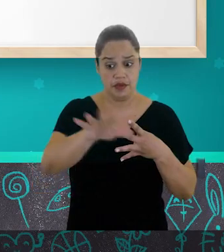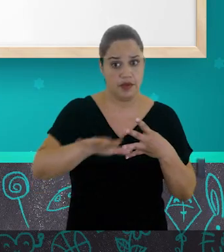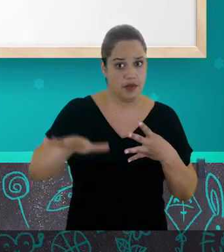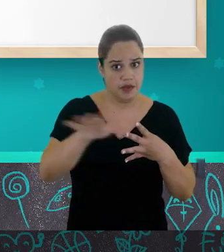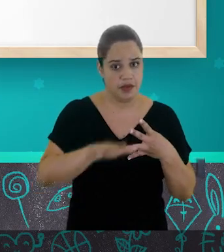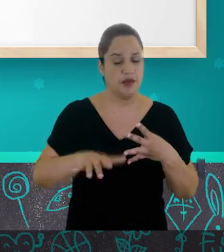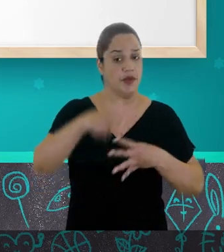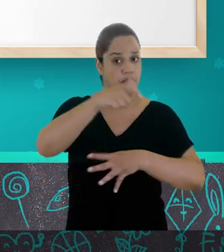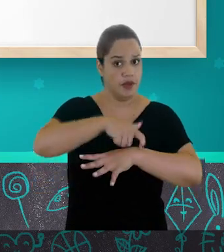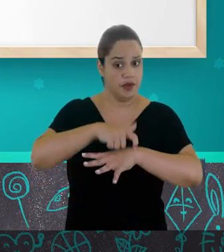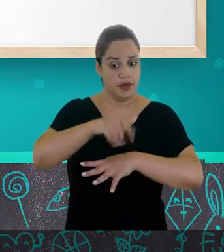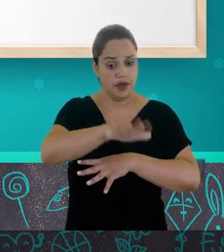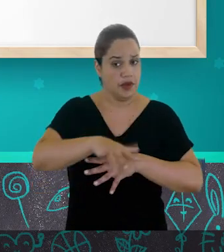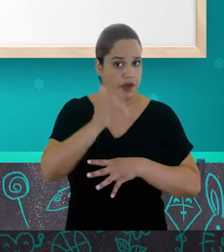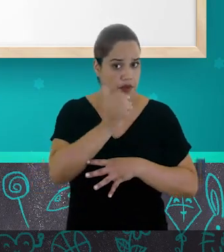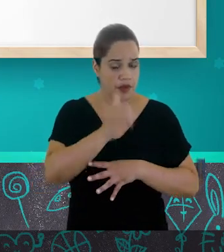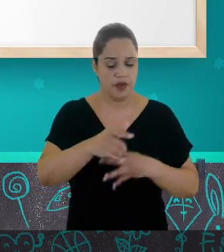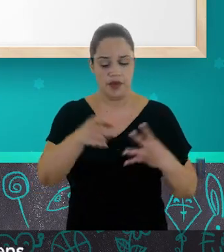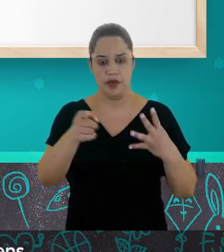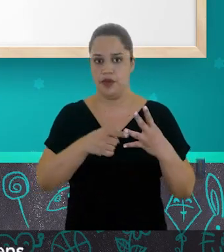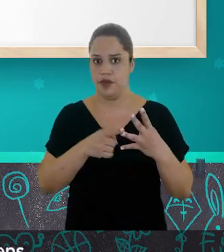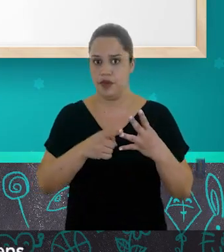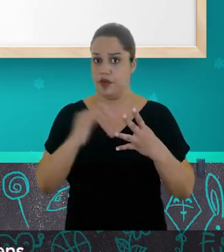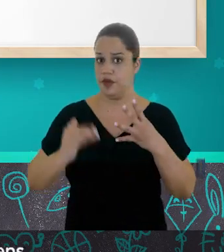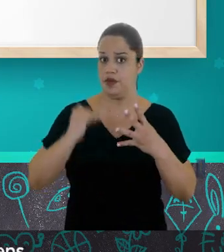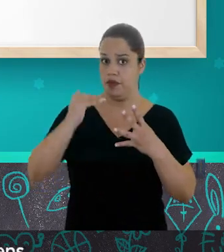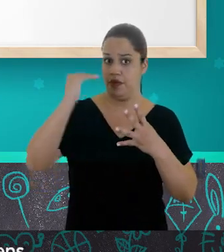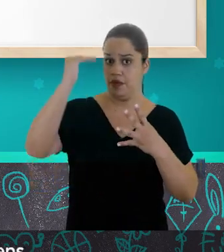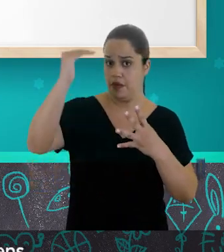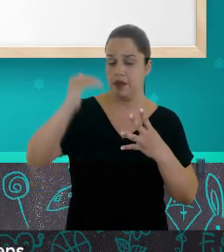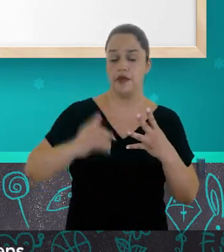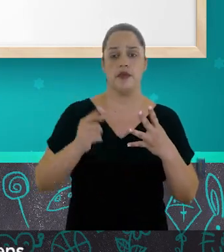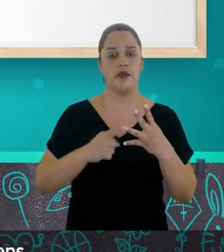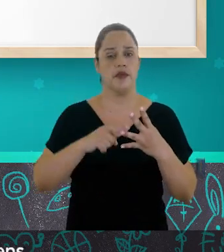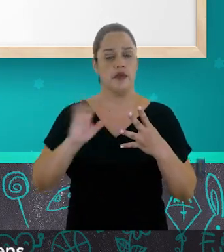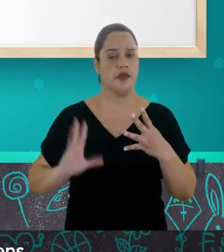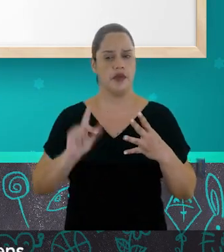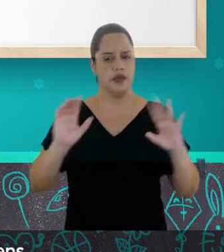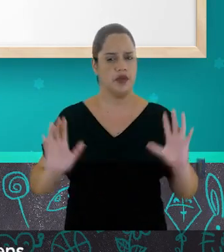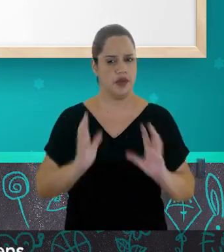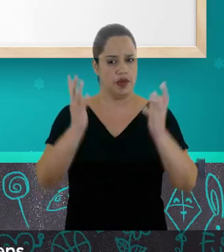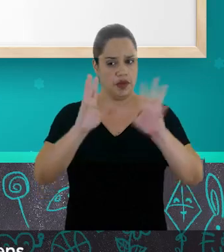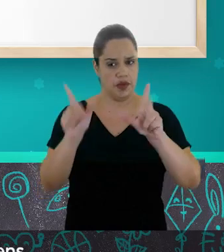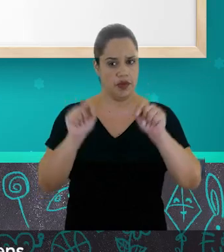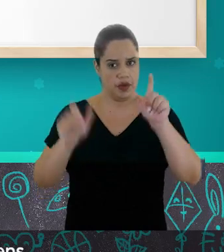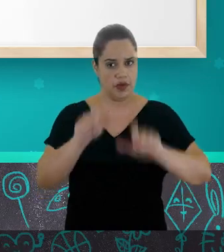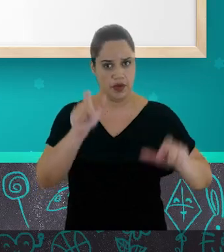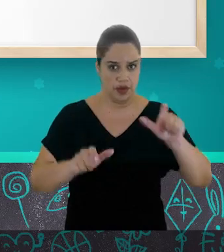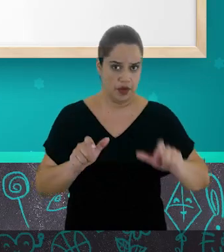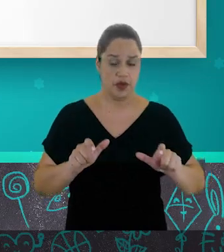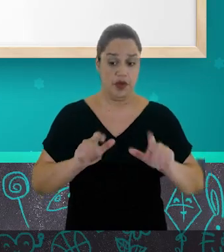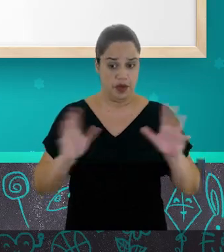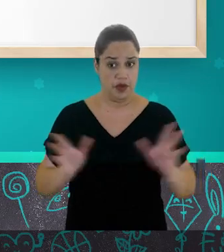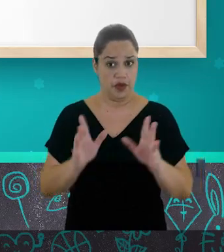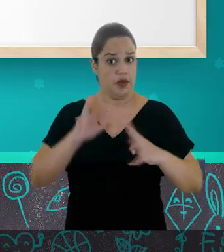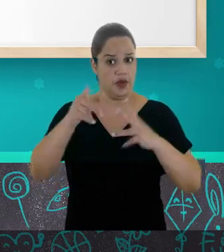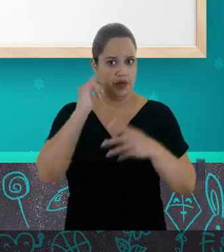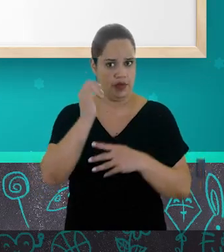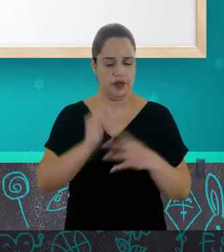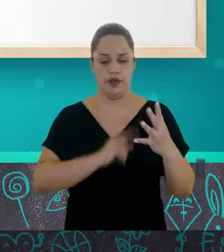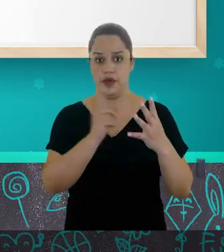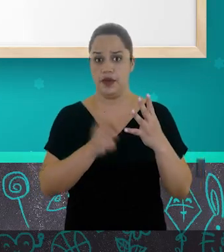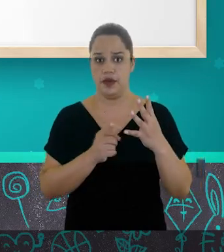espaço e o tempo da narrativa, desenvolvimento, com as ações de personagens impulsionando a